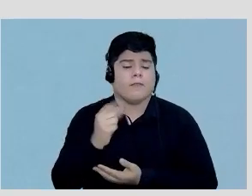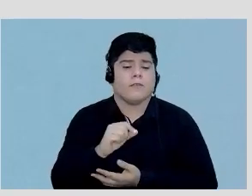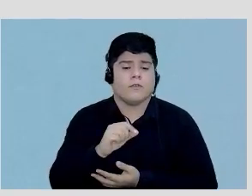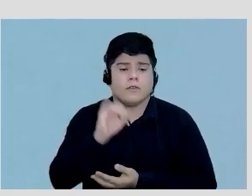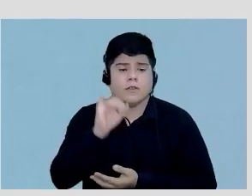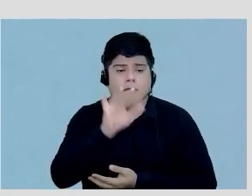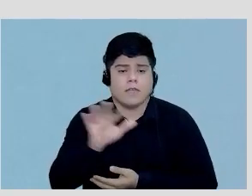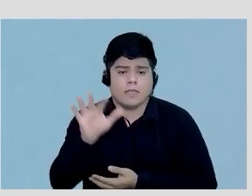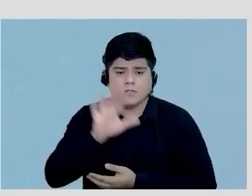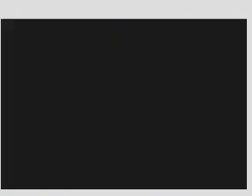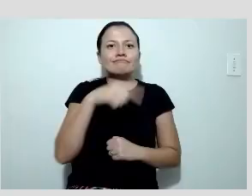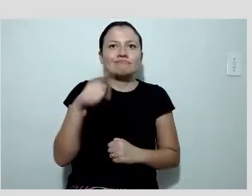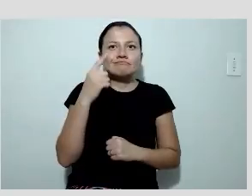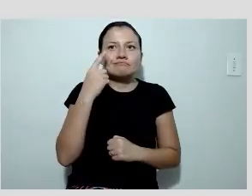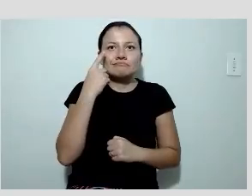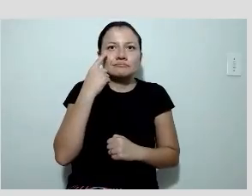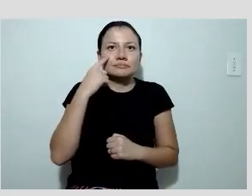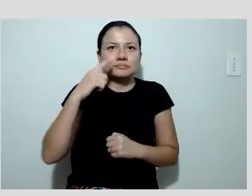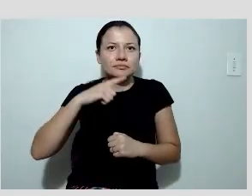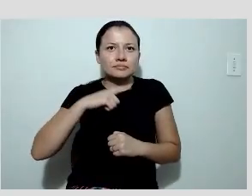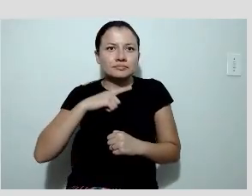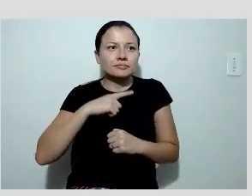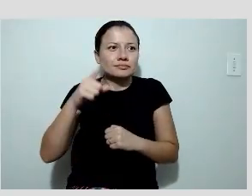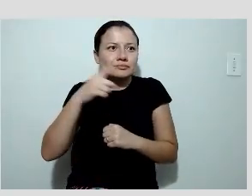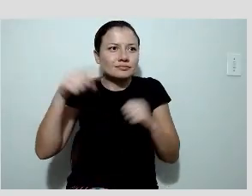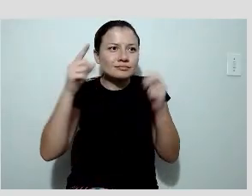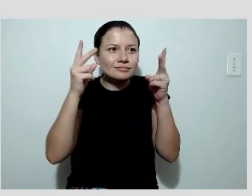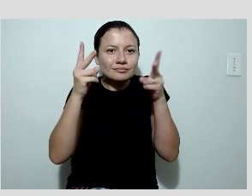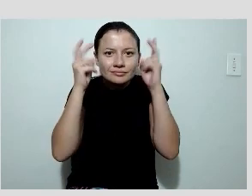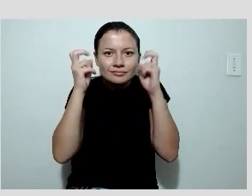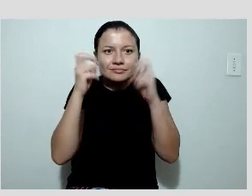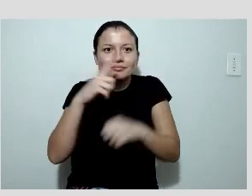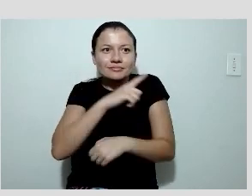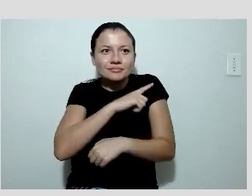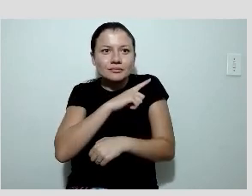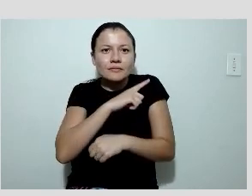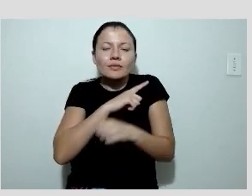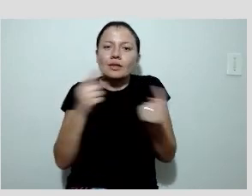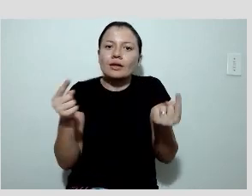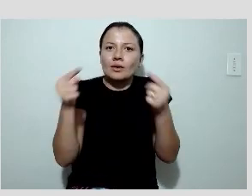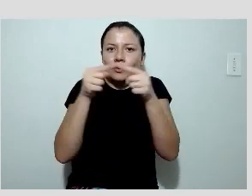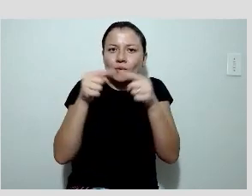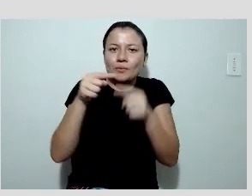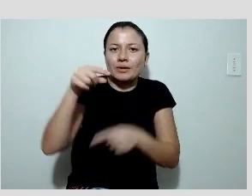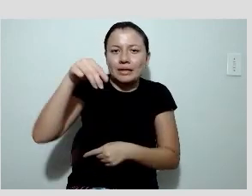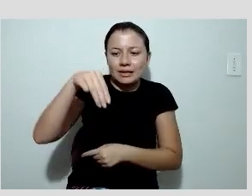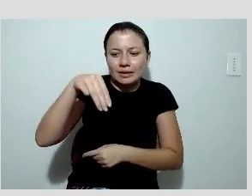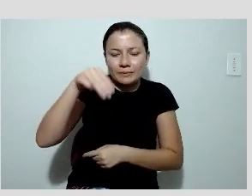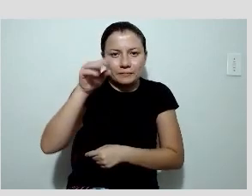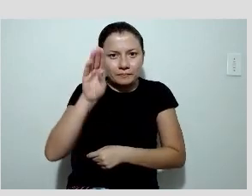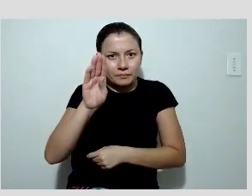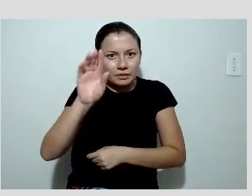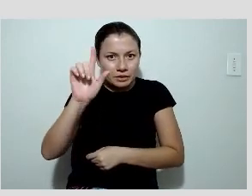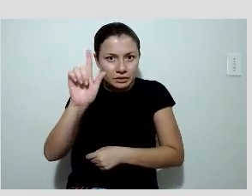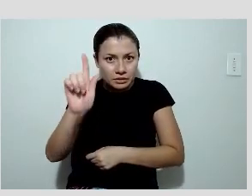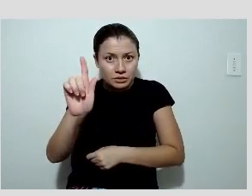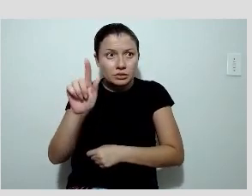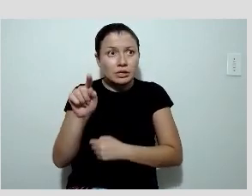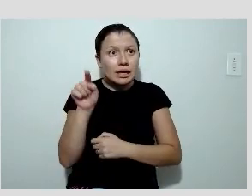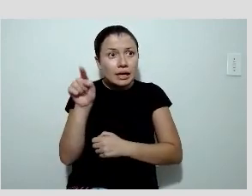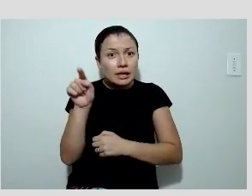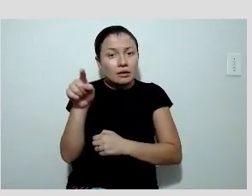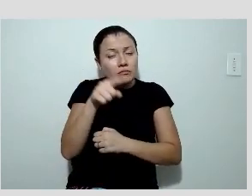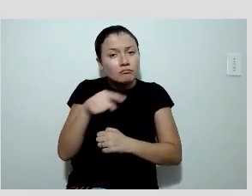imagens que a gente está obtendo. Isso aqui é um SPECT de um MBG, um paciente que a gente